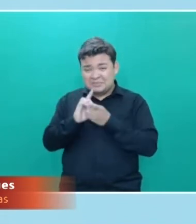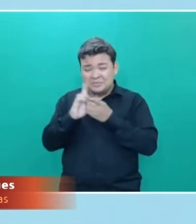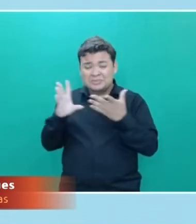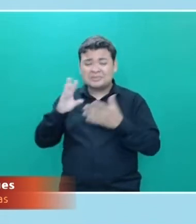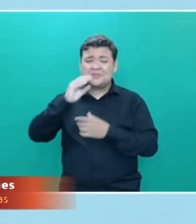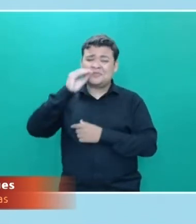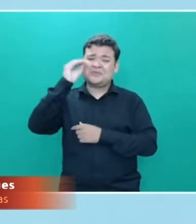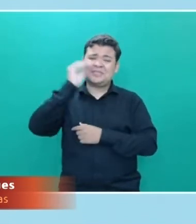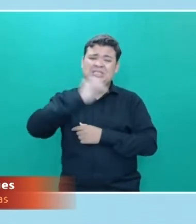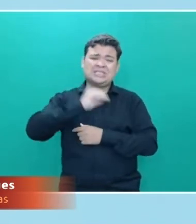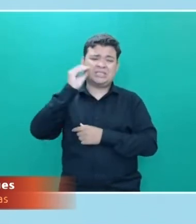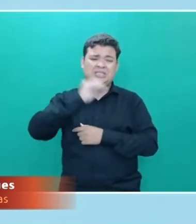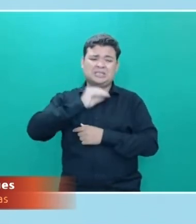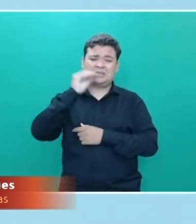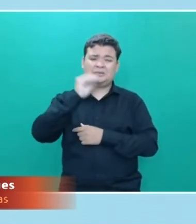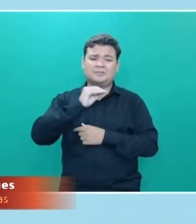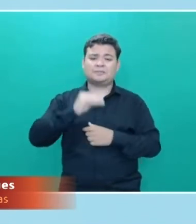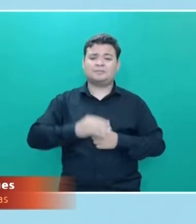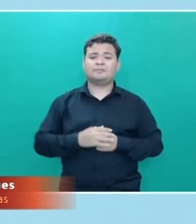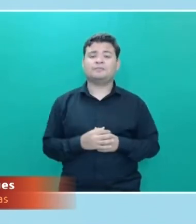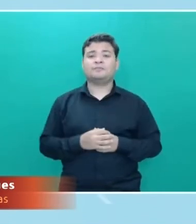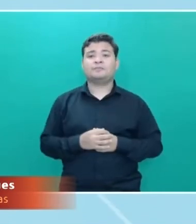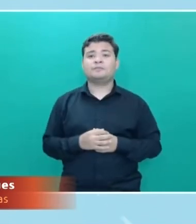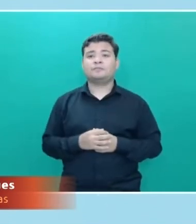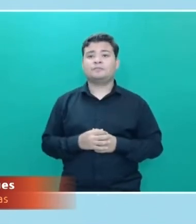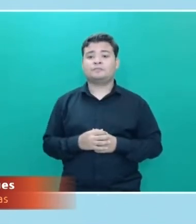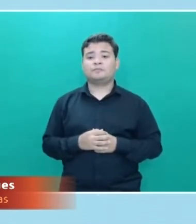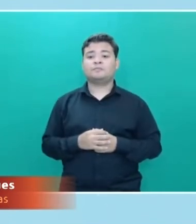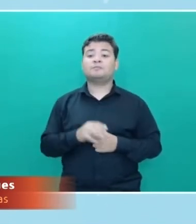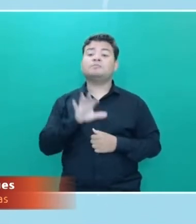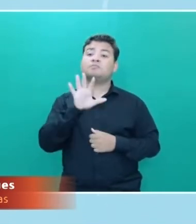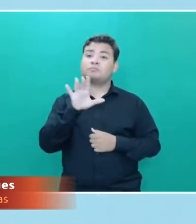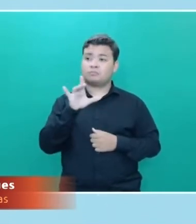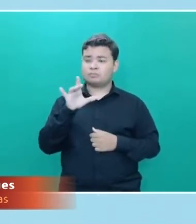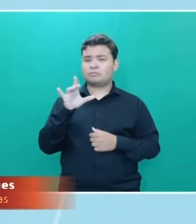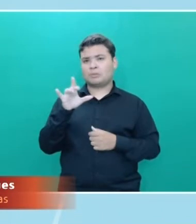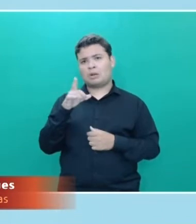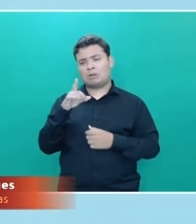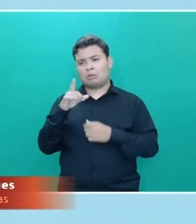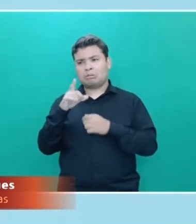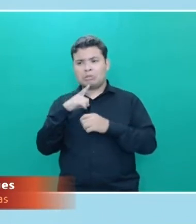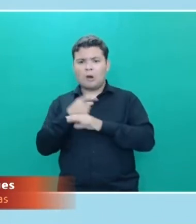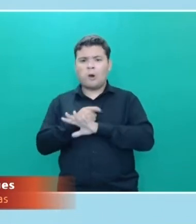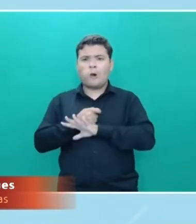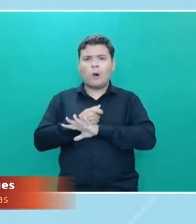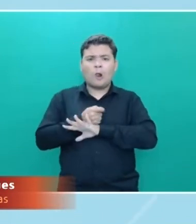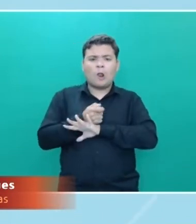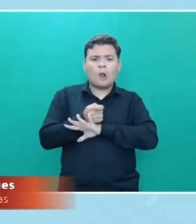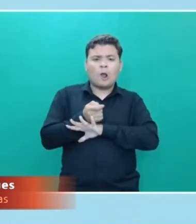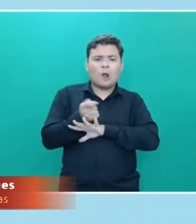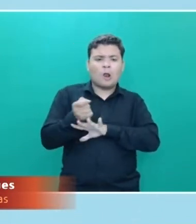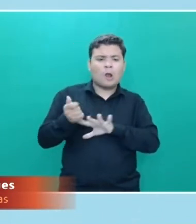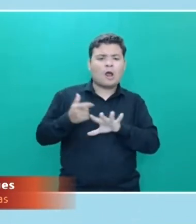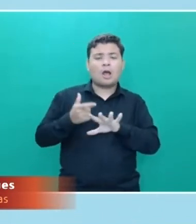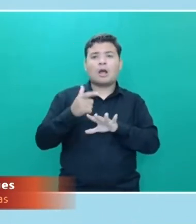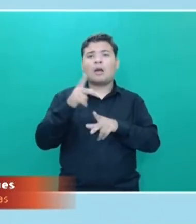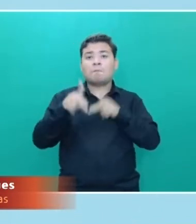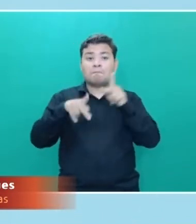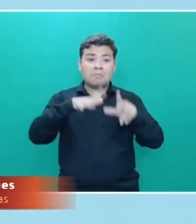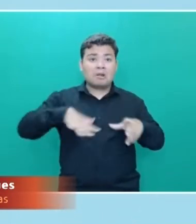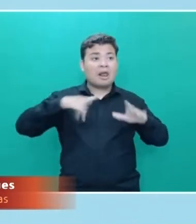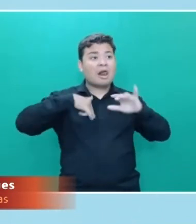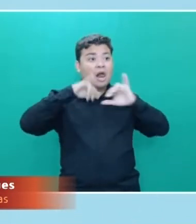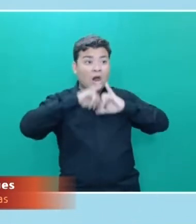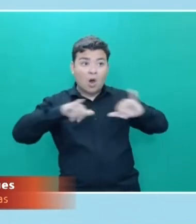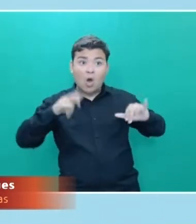Então, quando eu tenho ali um mecanismo como fake news que eu inculto na cabeça do cidadão determinada